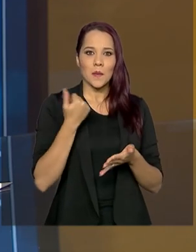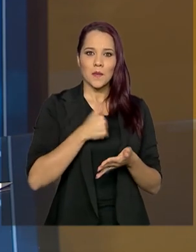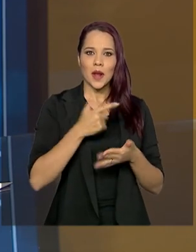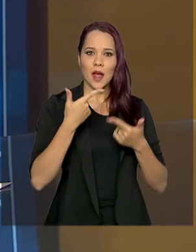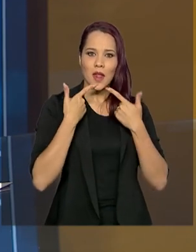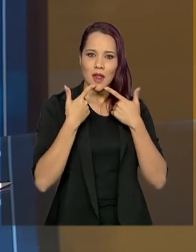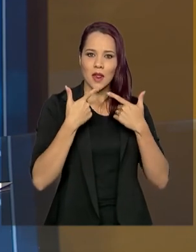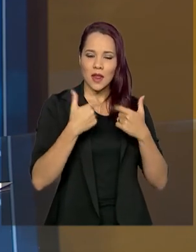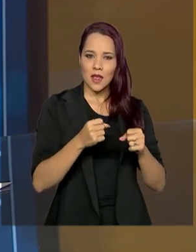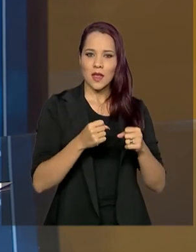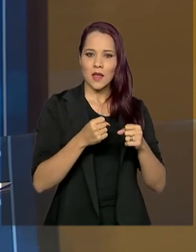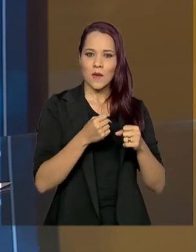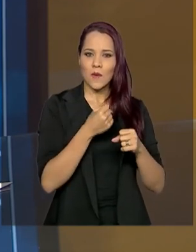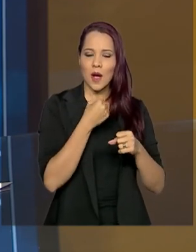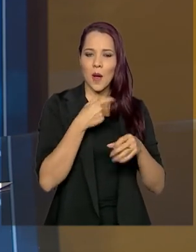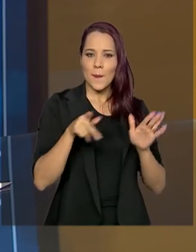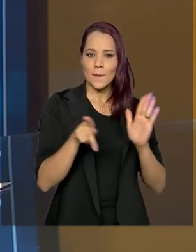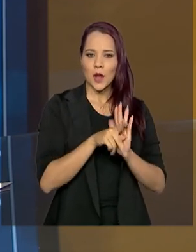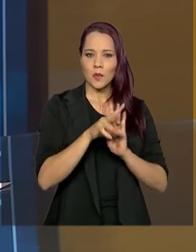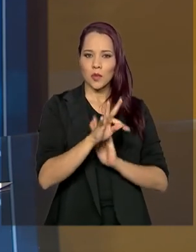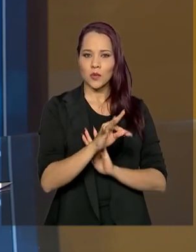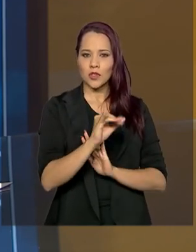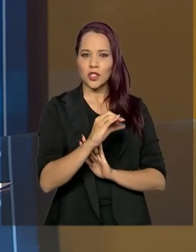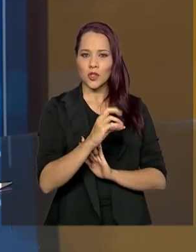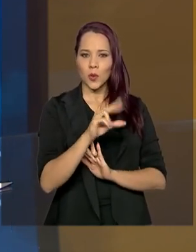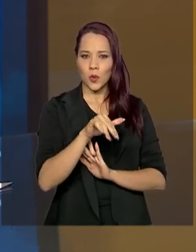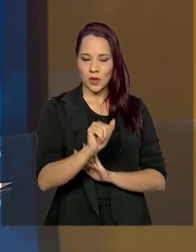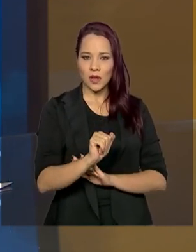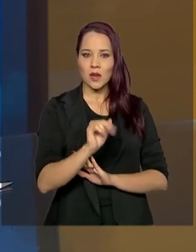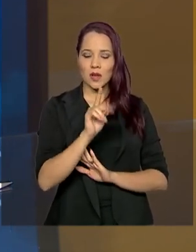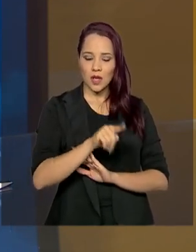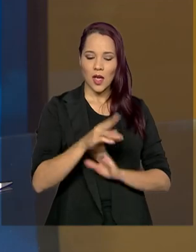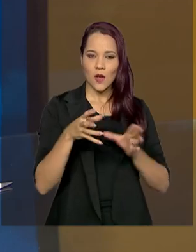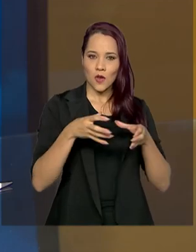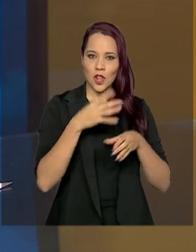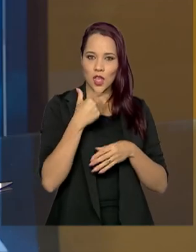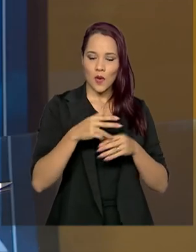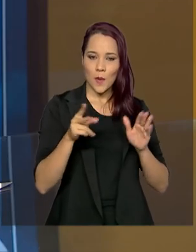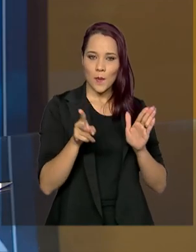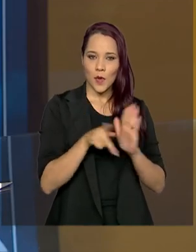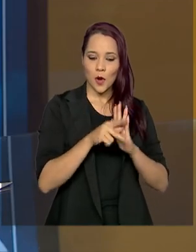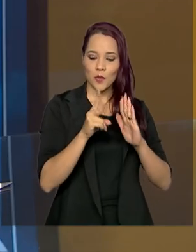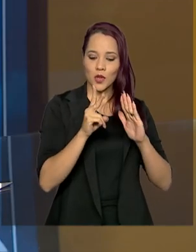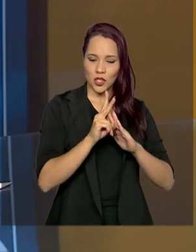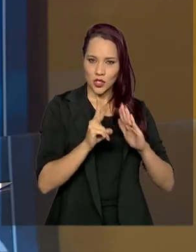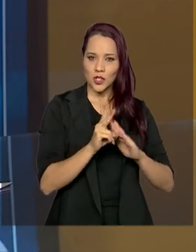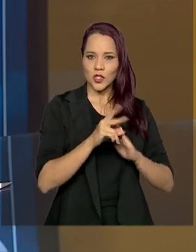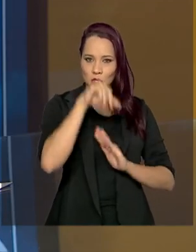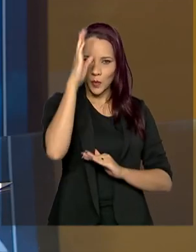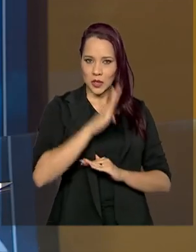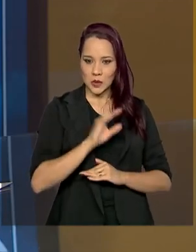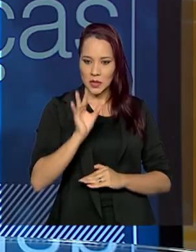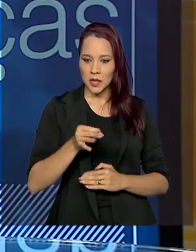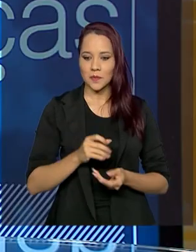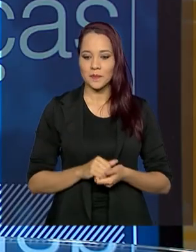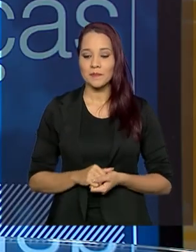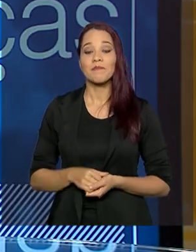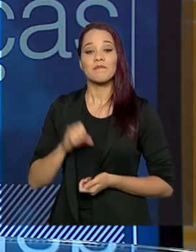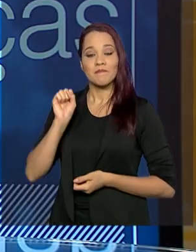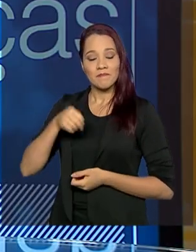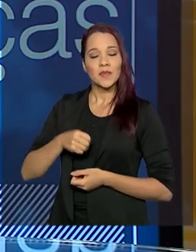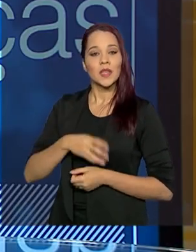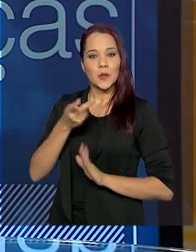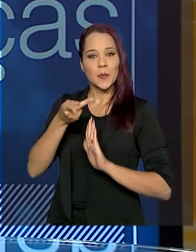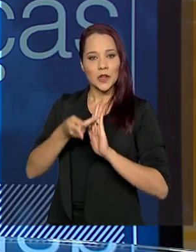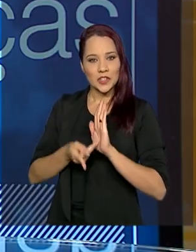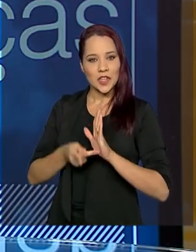dos tchikuna, que é essa etnia indígena que tem a maior numeração de pessoas indígenas no país. Exatamente, são projetos